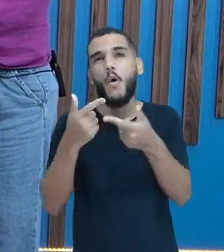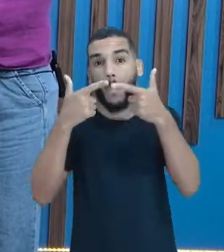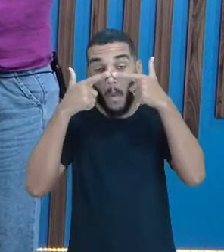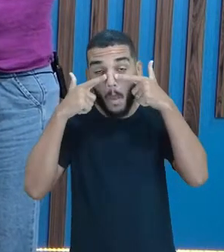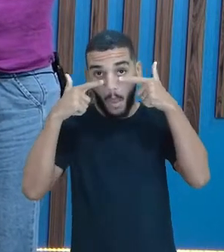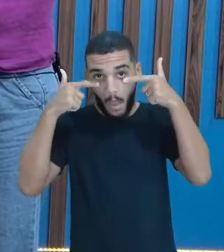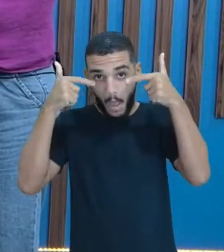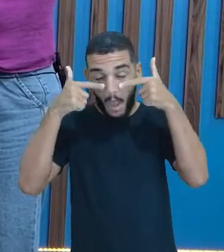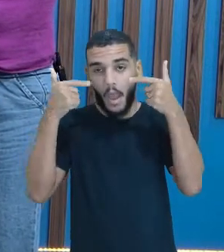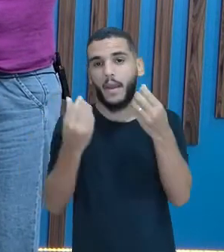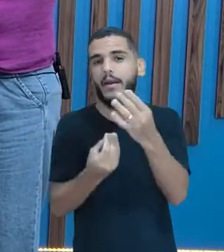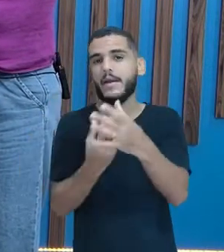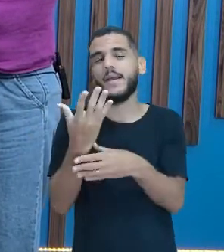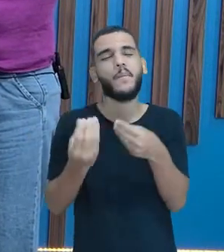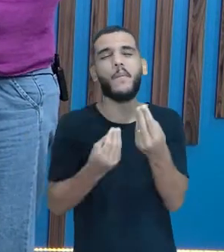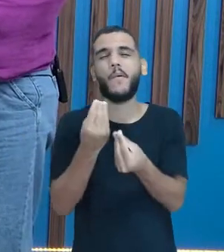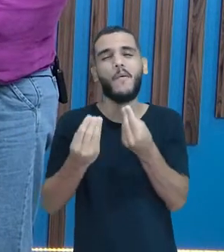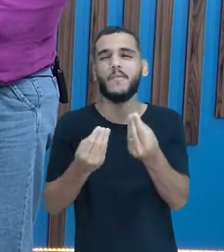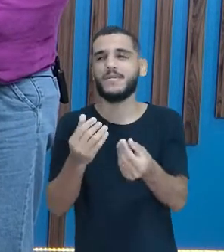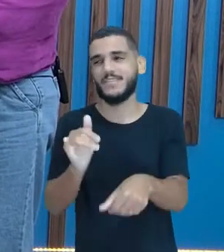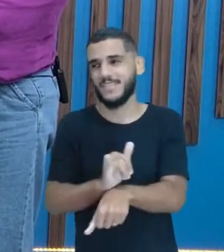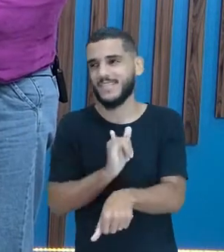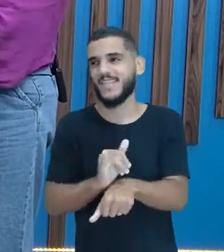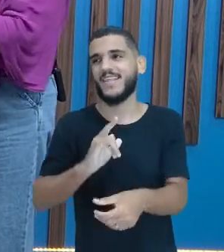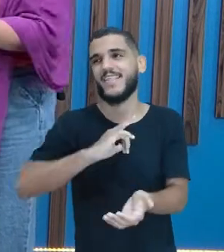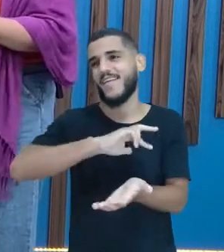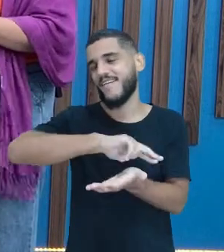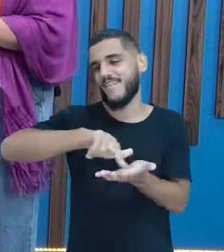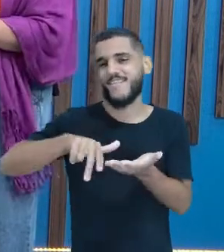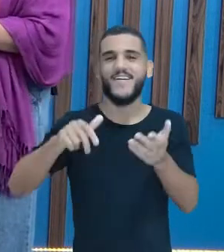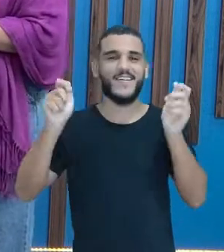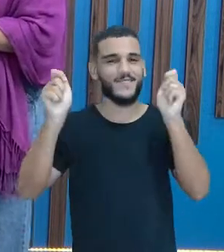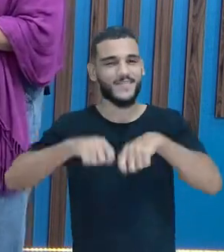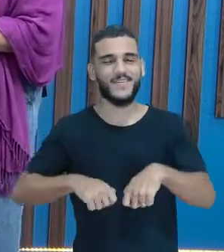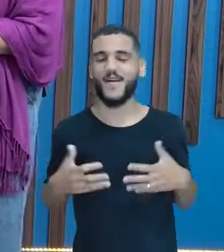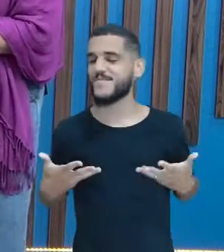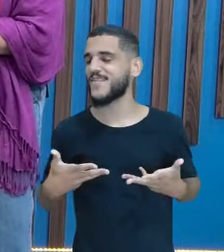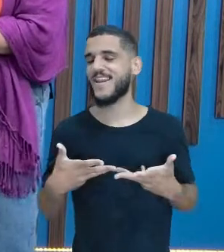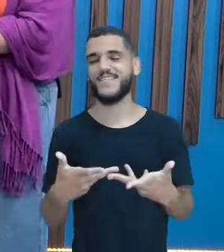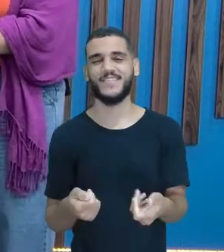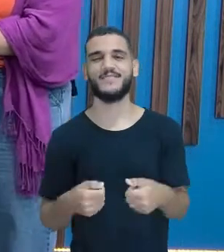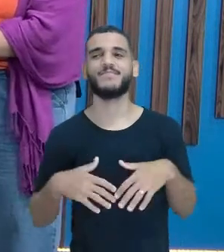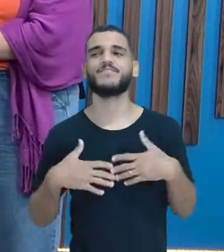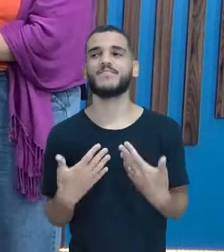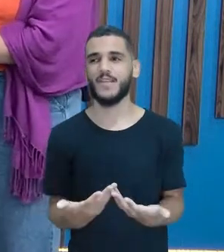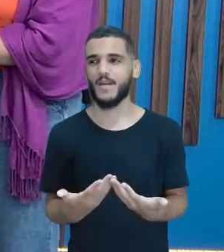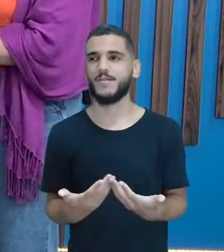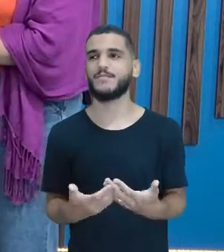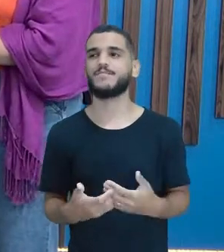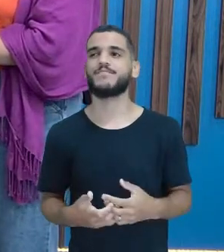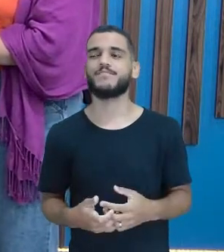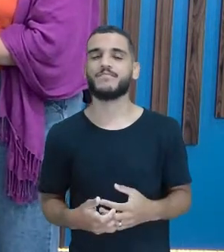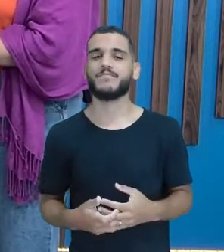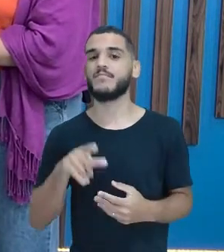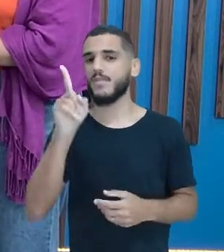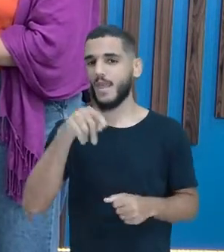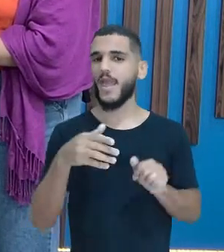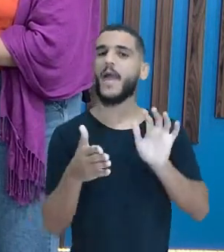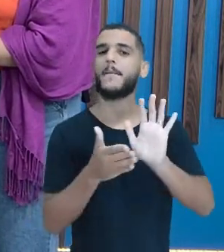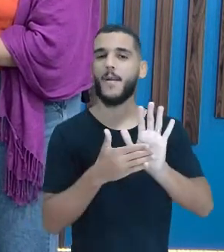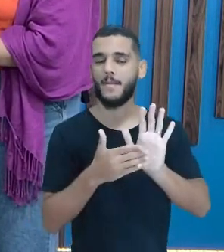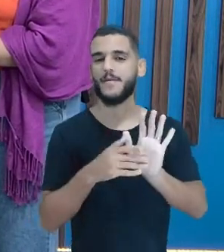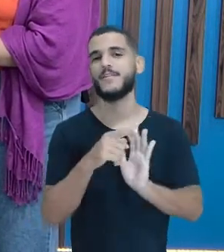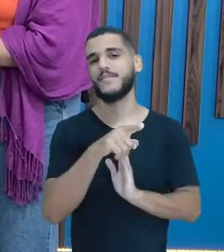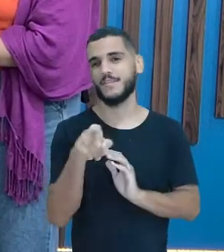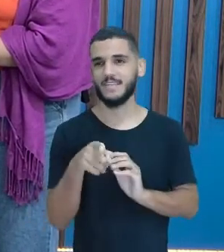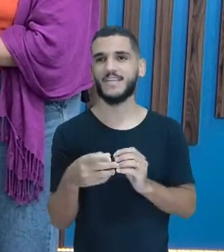uma olheira com a maquiagem que eu tenho? Olha só. Maravilhoso. É muito bom, né? Muito bom. Assim, é justamente essa a proposta que eu lanço